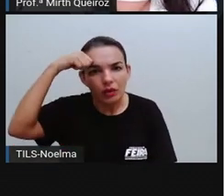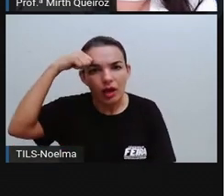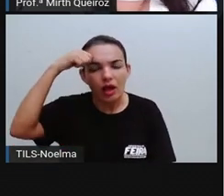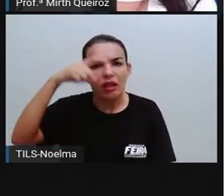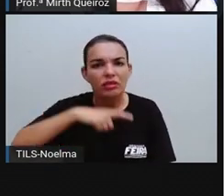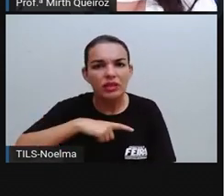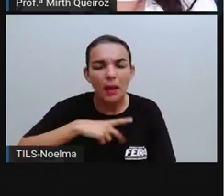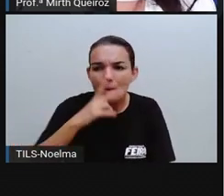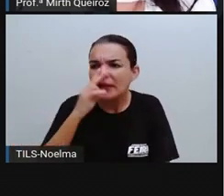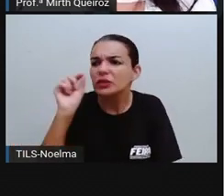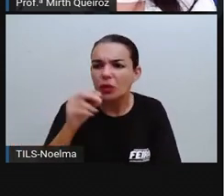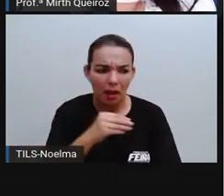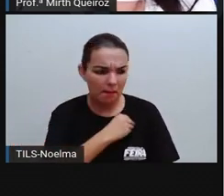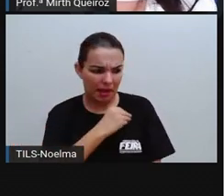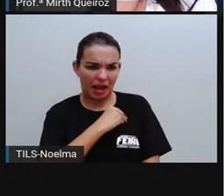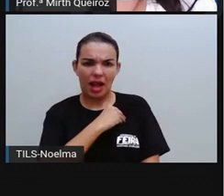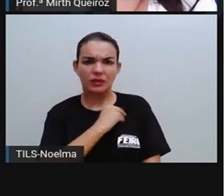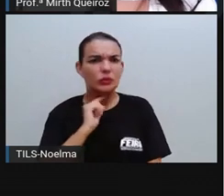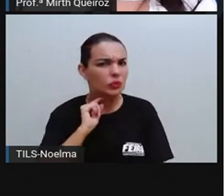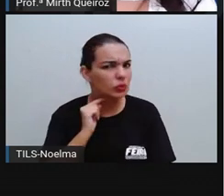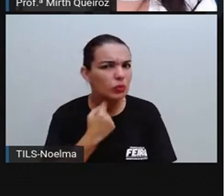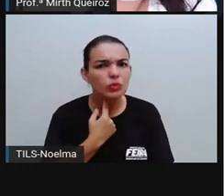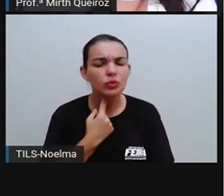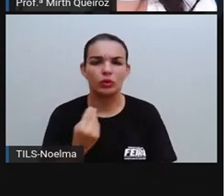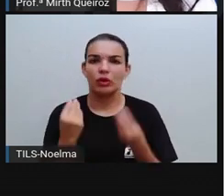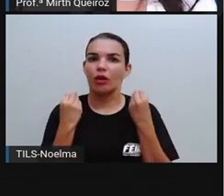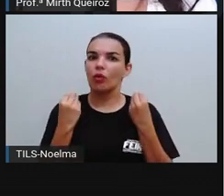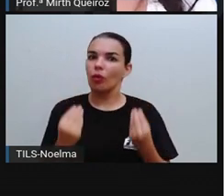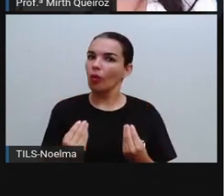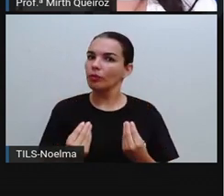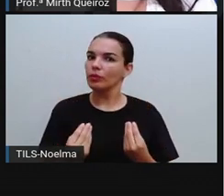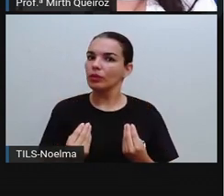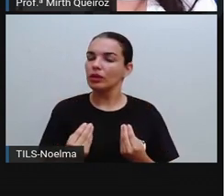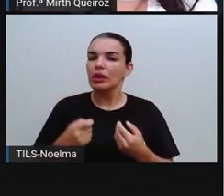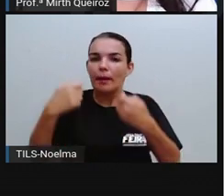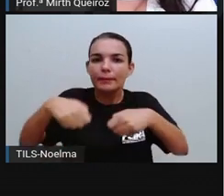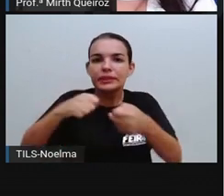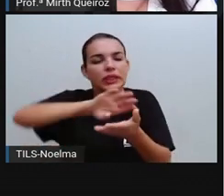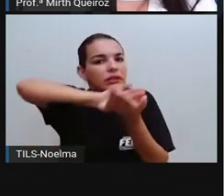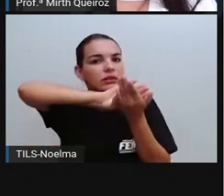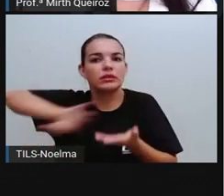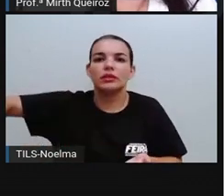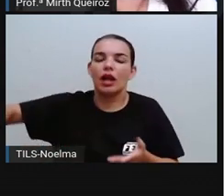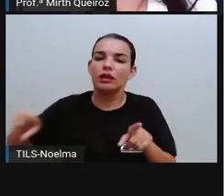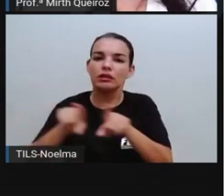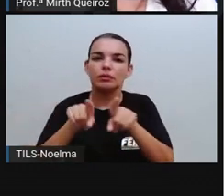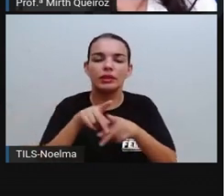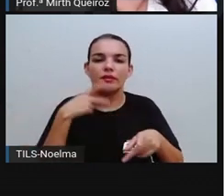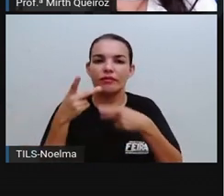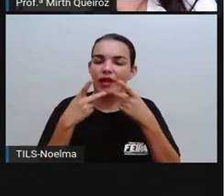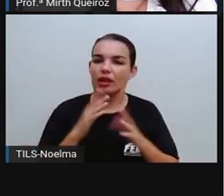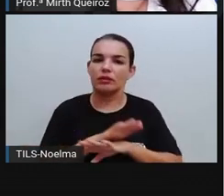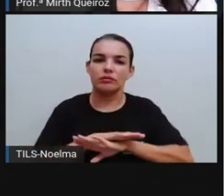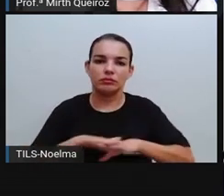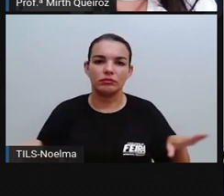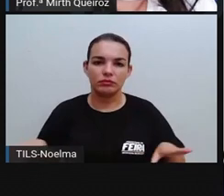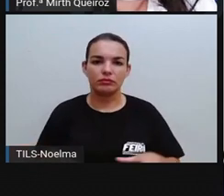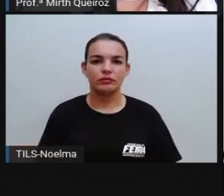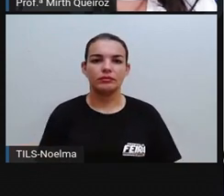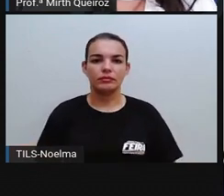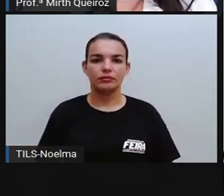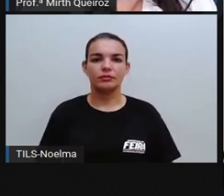fecaminoso, é algo impuro. Então, a gente também vai retirar esse tipo de expressão do nosso vocabulário.